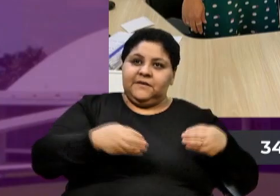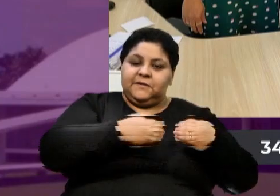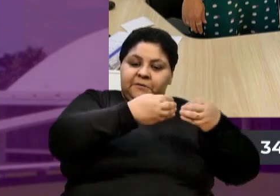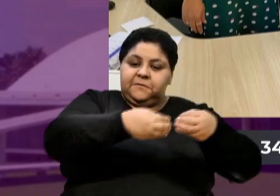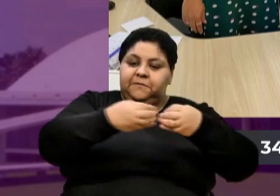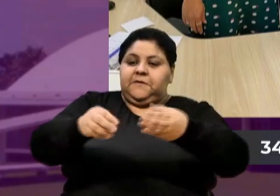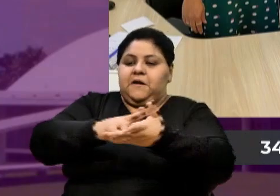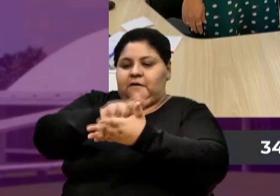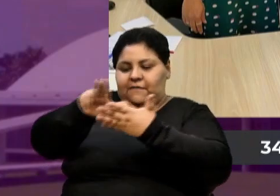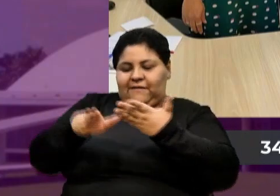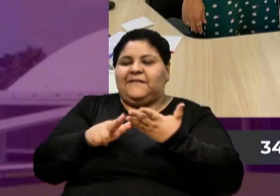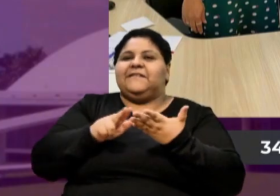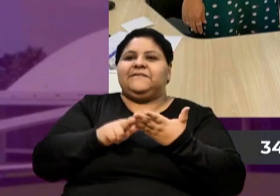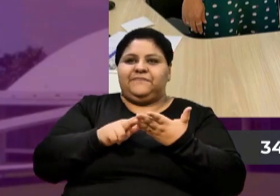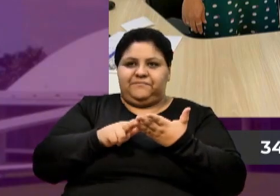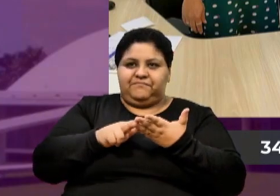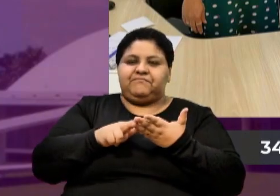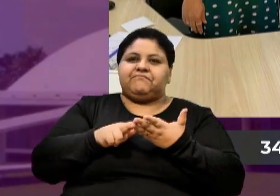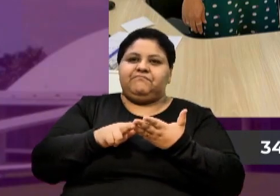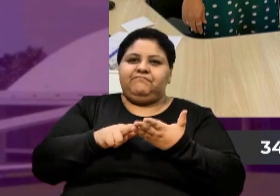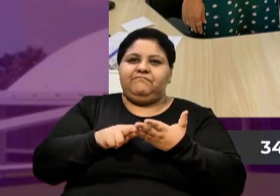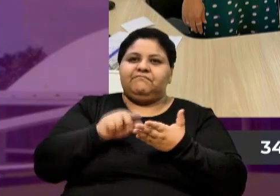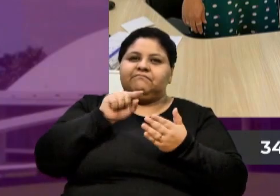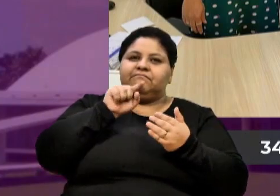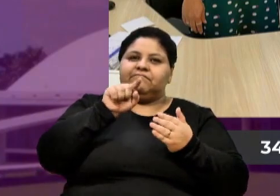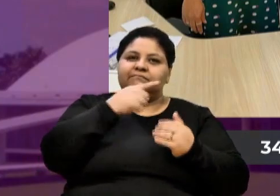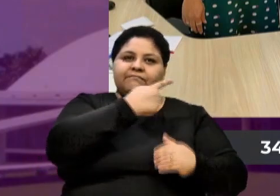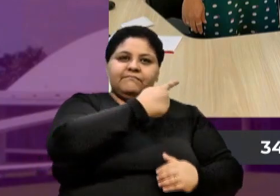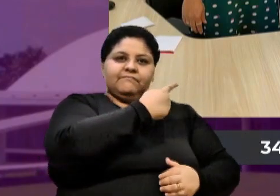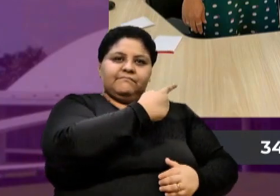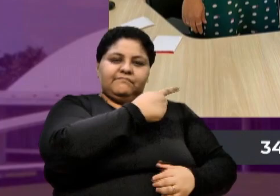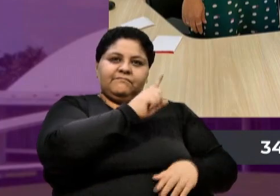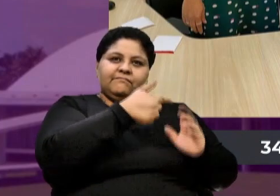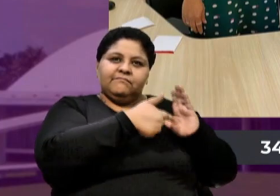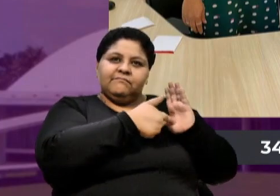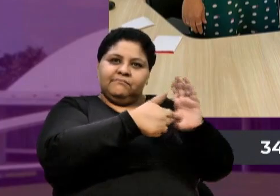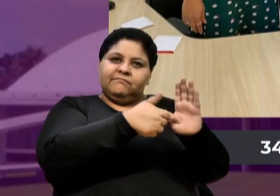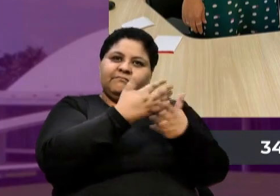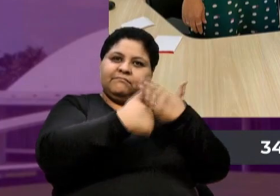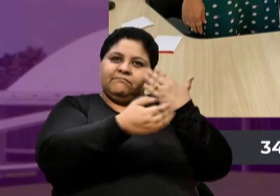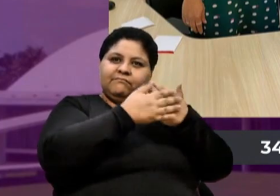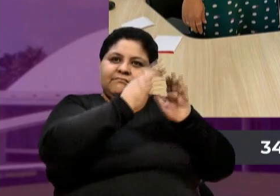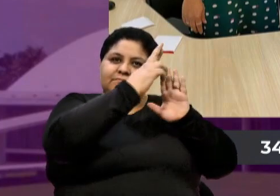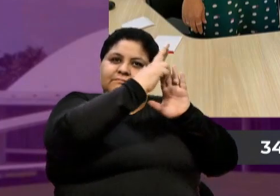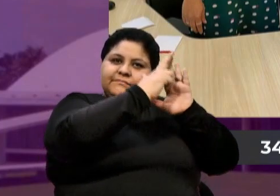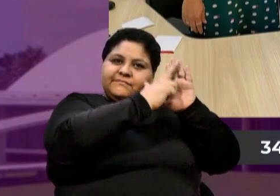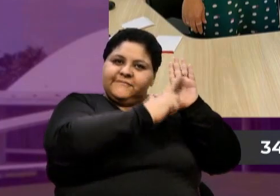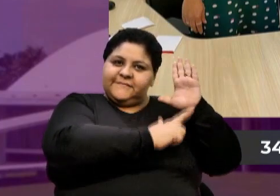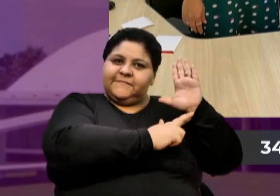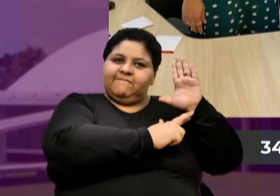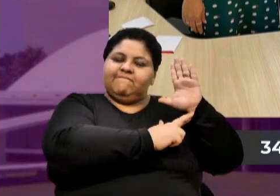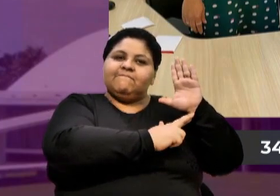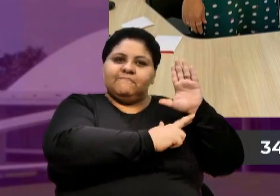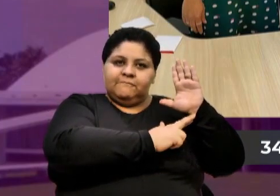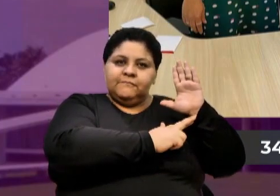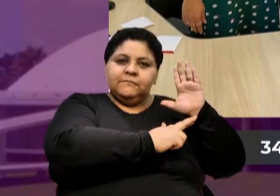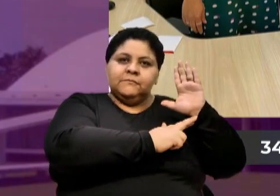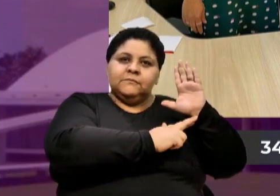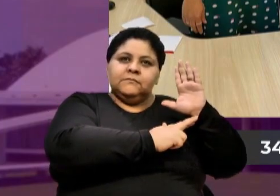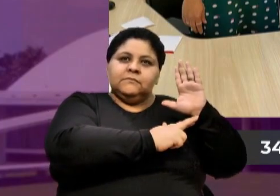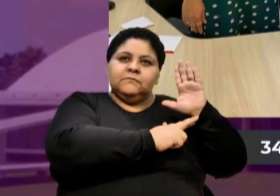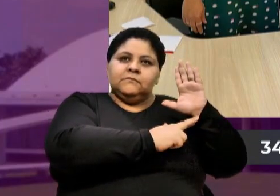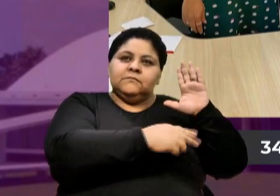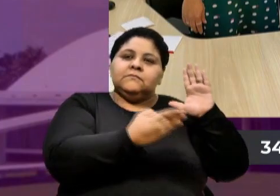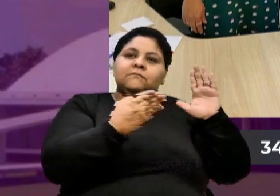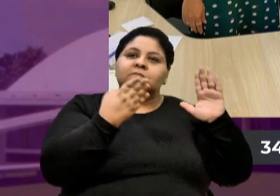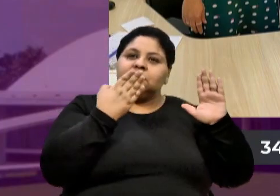levamos em alguns. Ali, eu apresentei todo o relatório do núcleo dos povos originários, dos